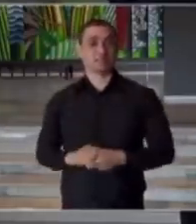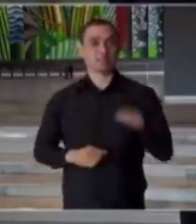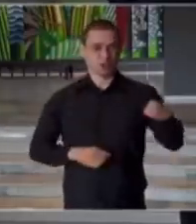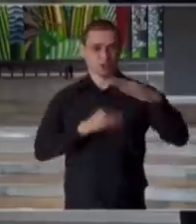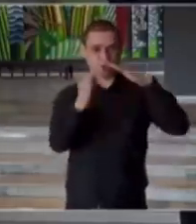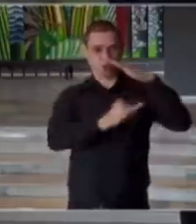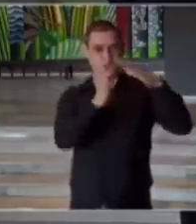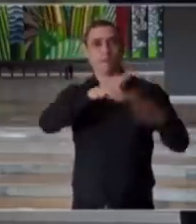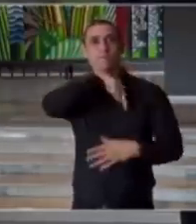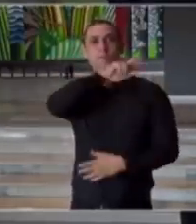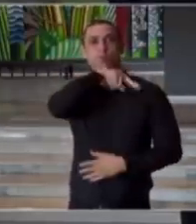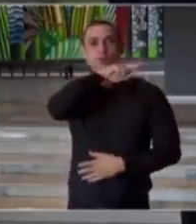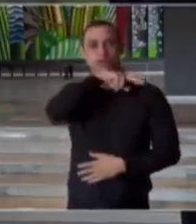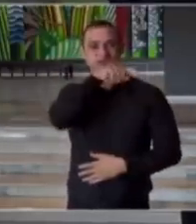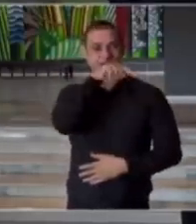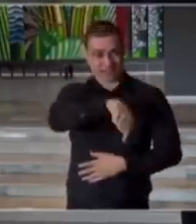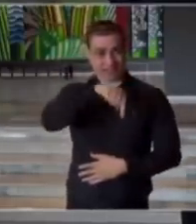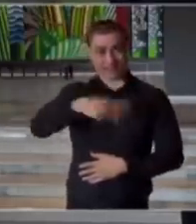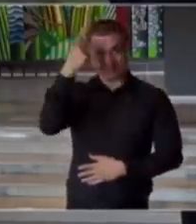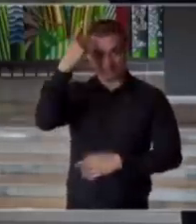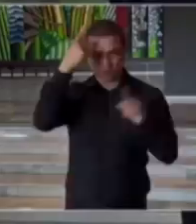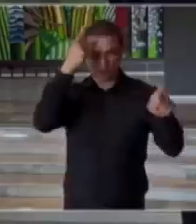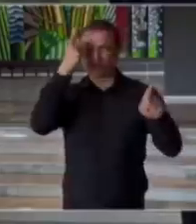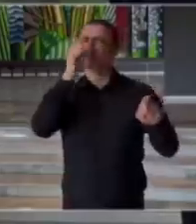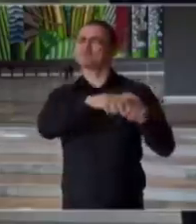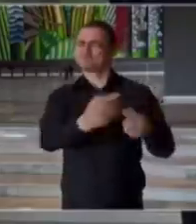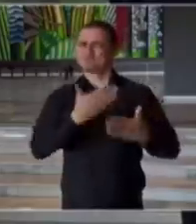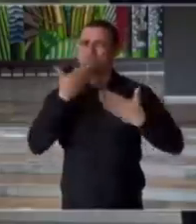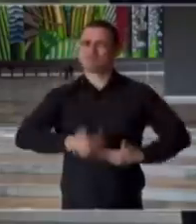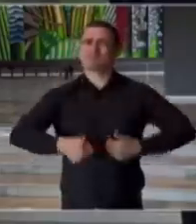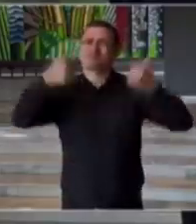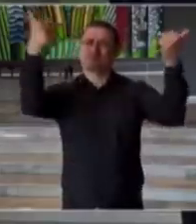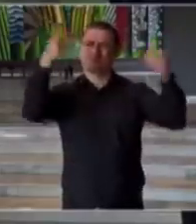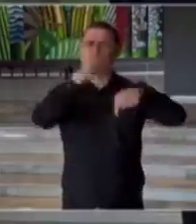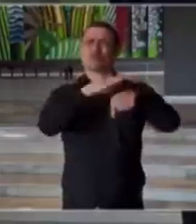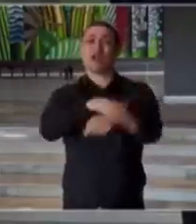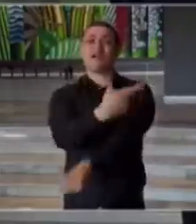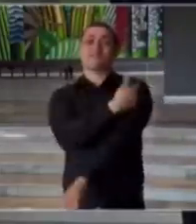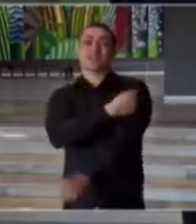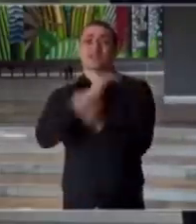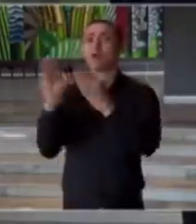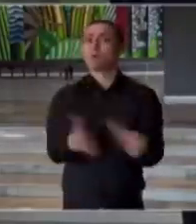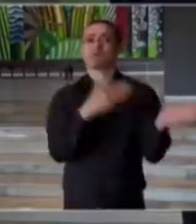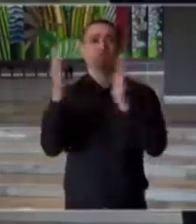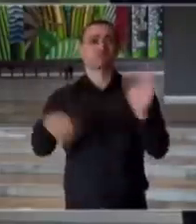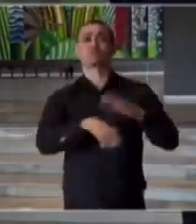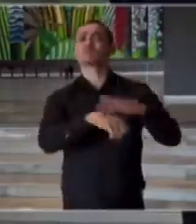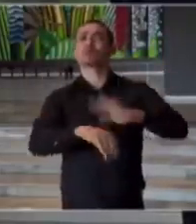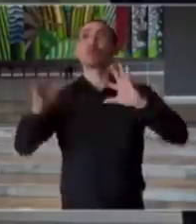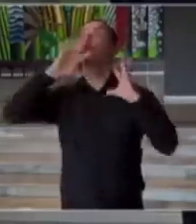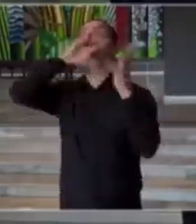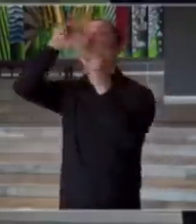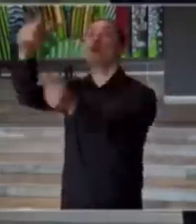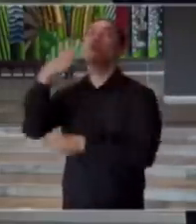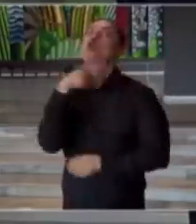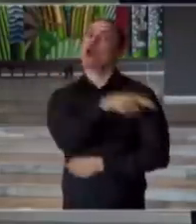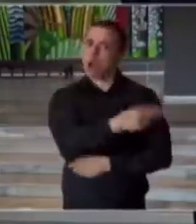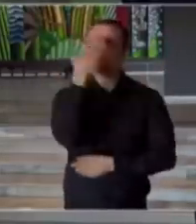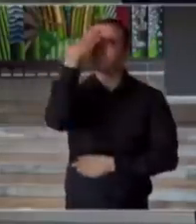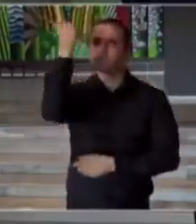Instituto Butantan de São Paulo, centro de excelência de desenvolvimento de vacinas, respeitado mundialmente,